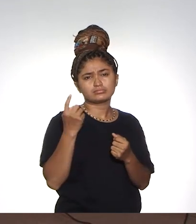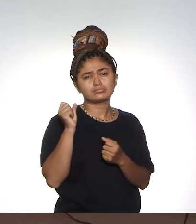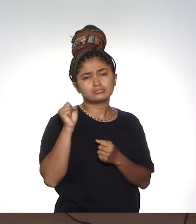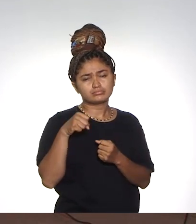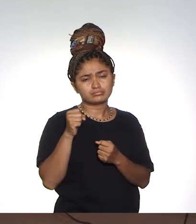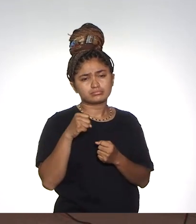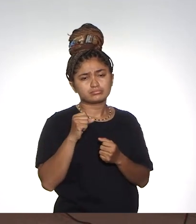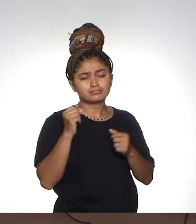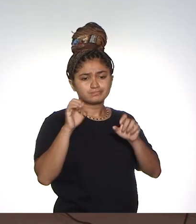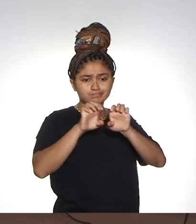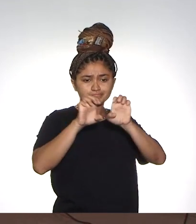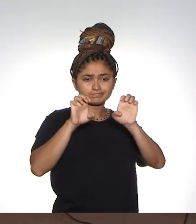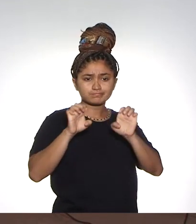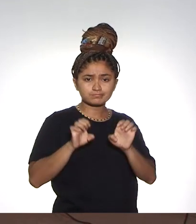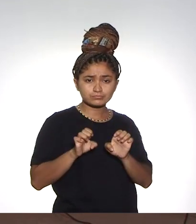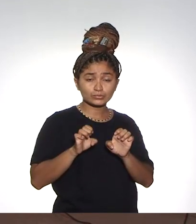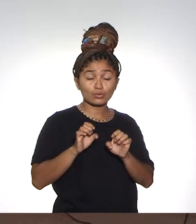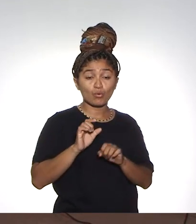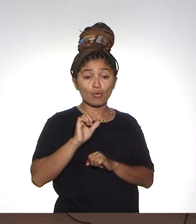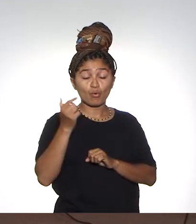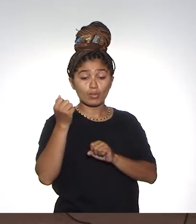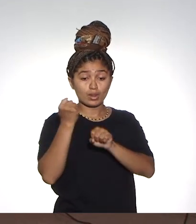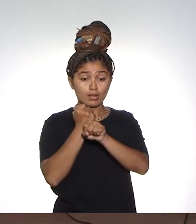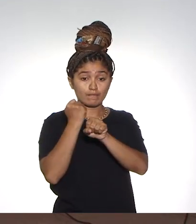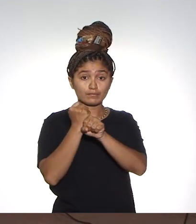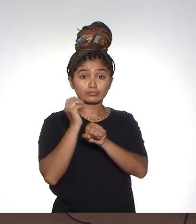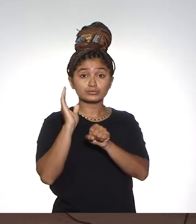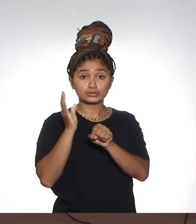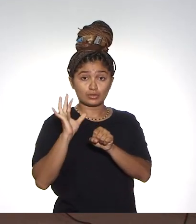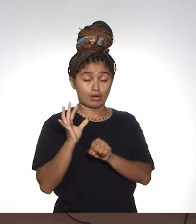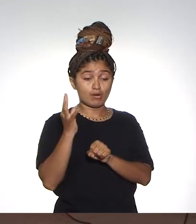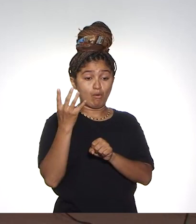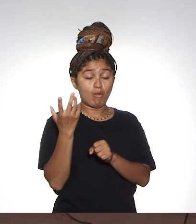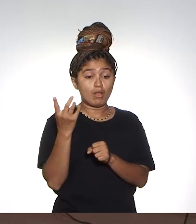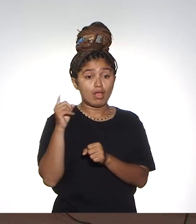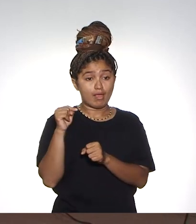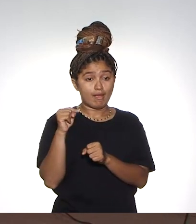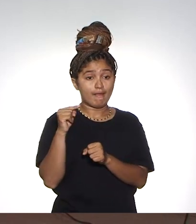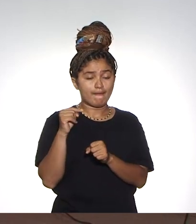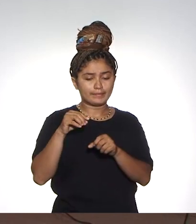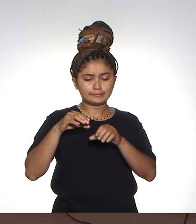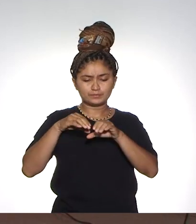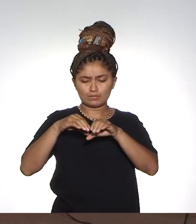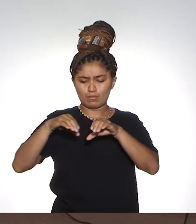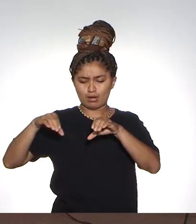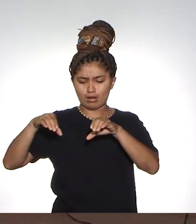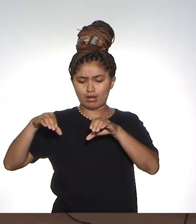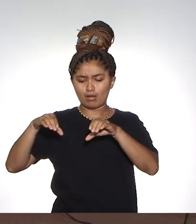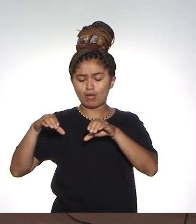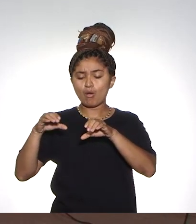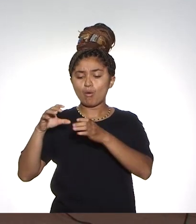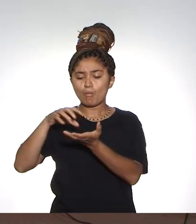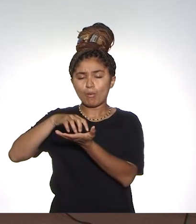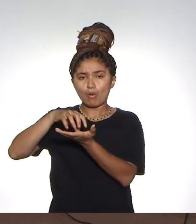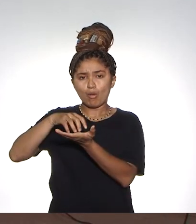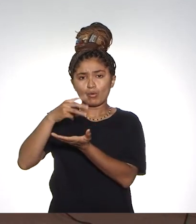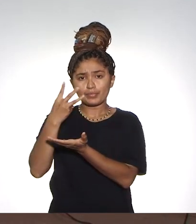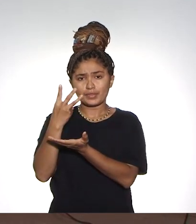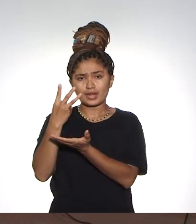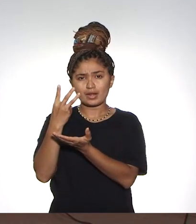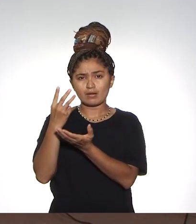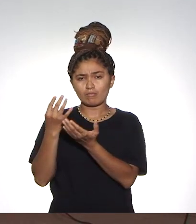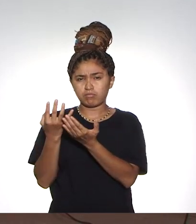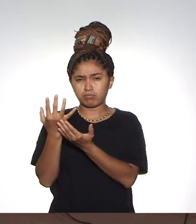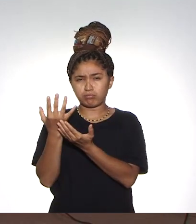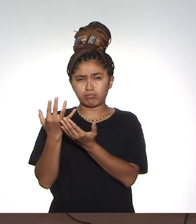de reestruturação. Outra reforma também que já está acontecendo é uma garra do Bloco 3, que pegou fogo,